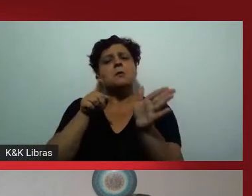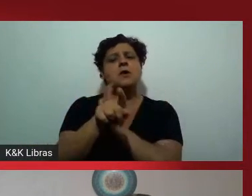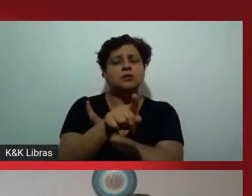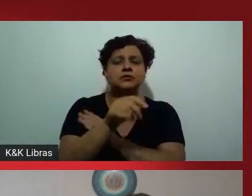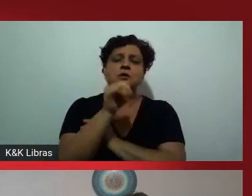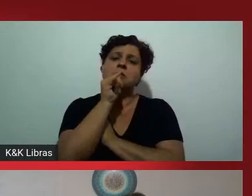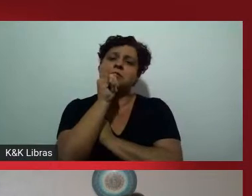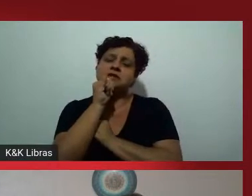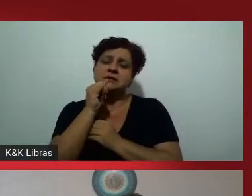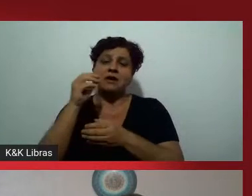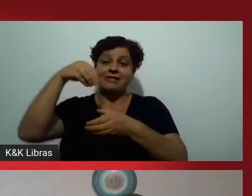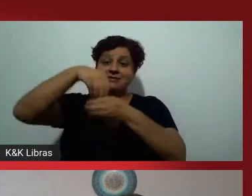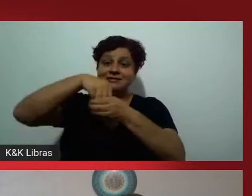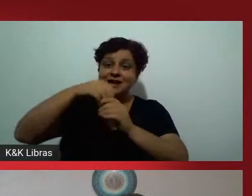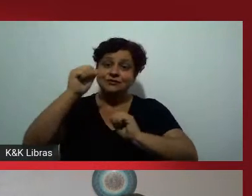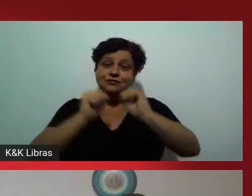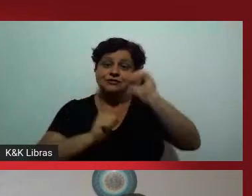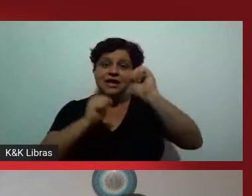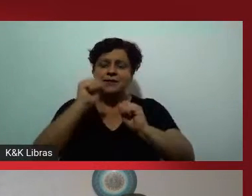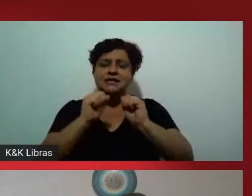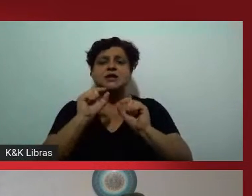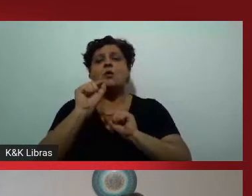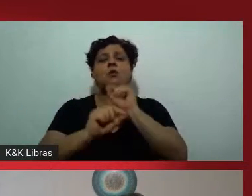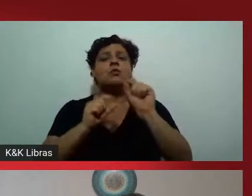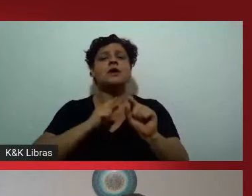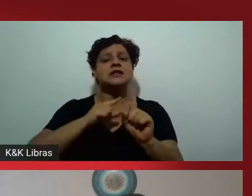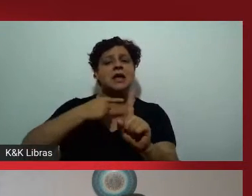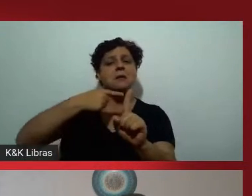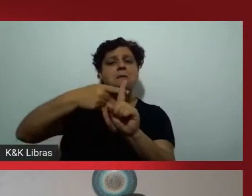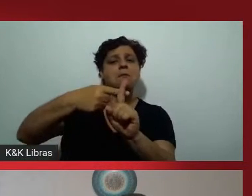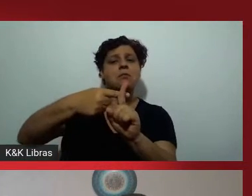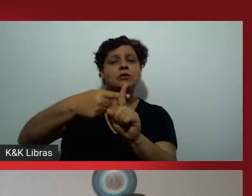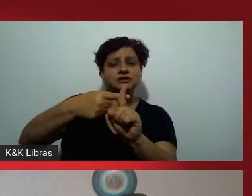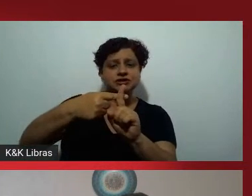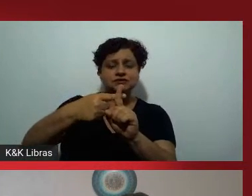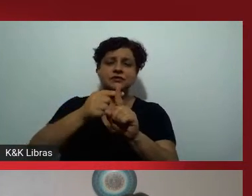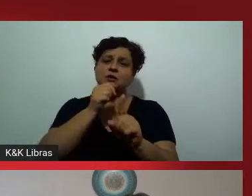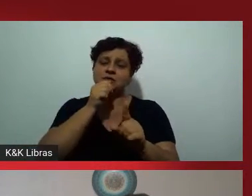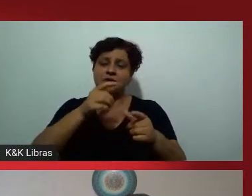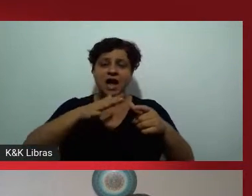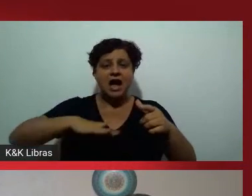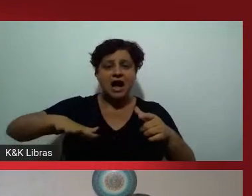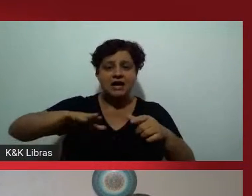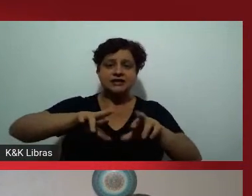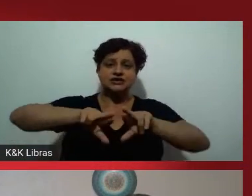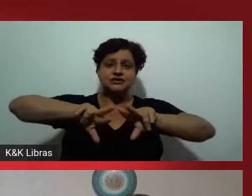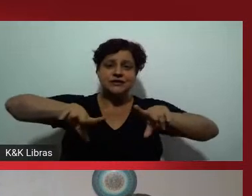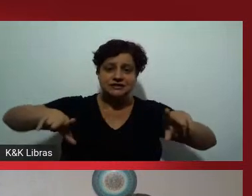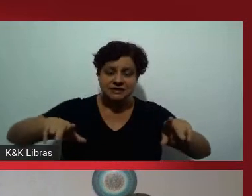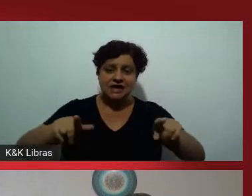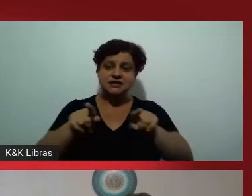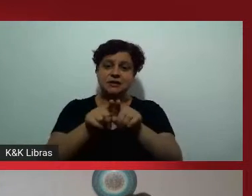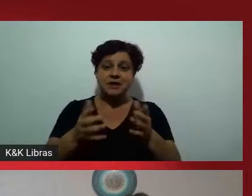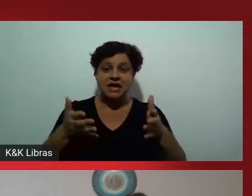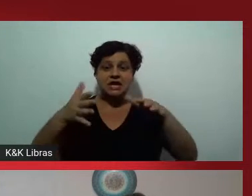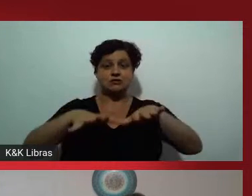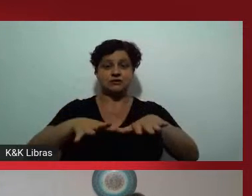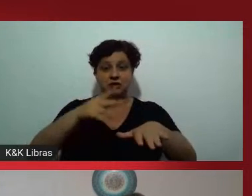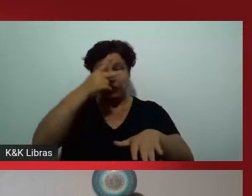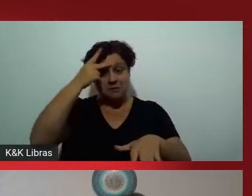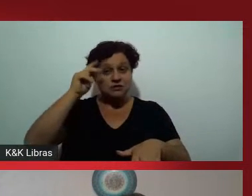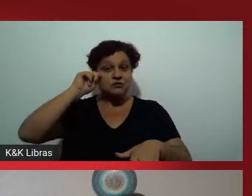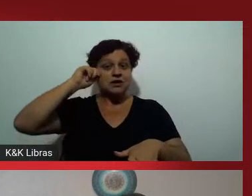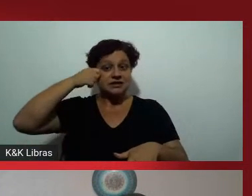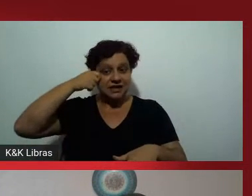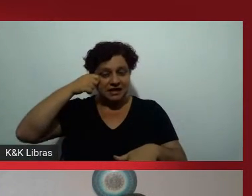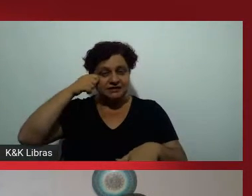global tem sinalizado de positivo nas áreas de diversidade e inclusão racial sobretudo nas áreas